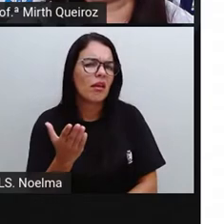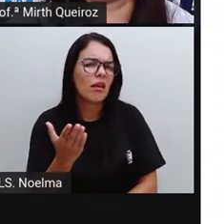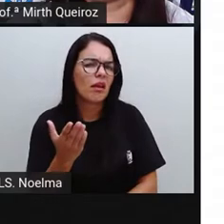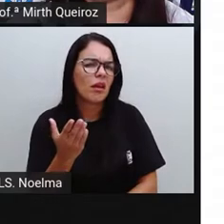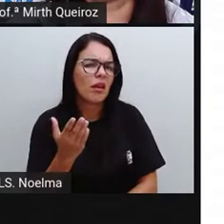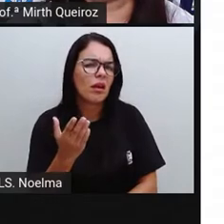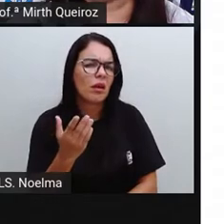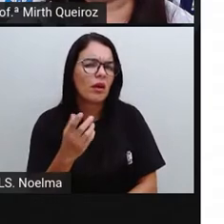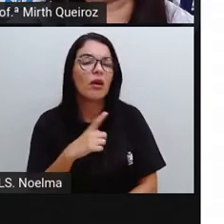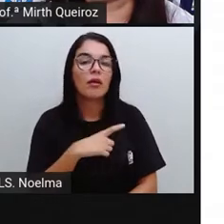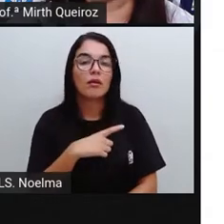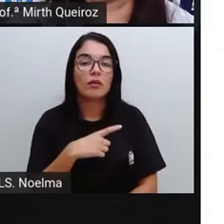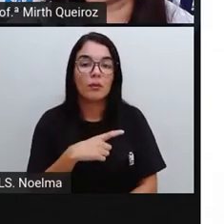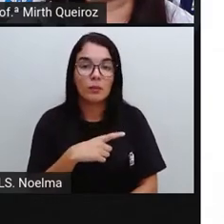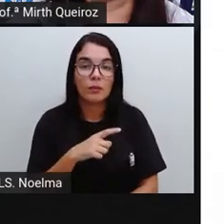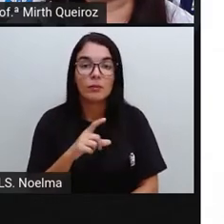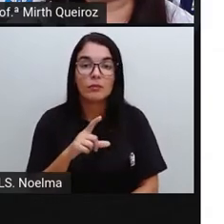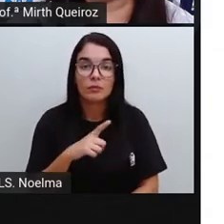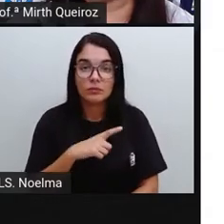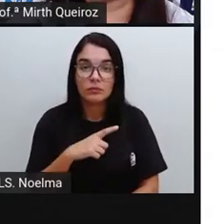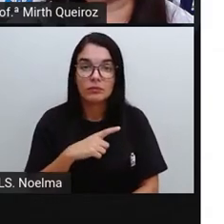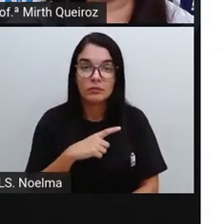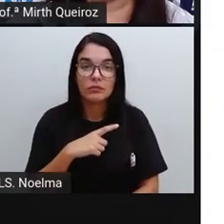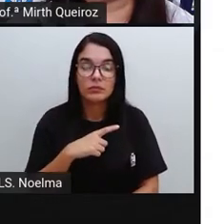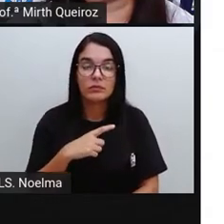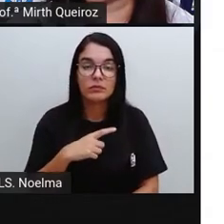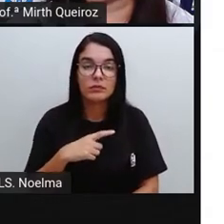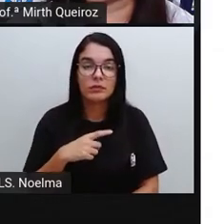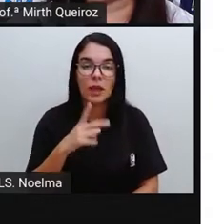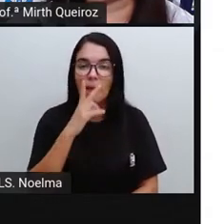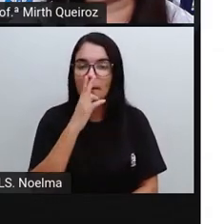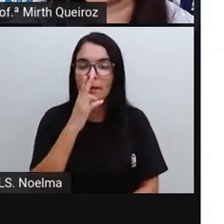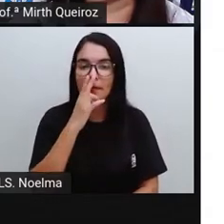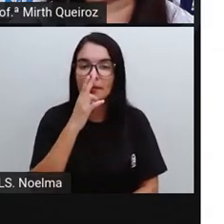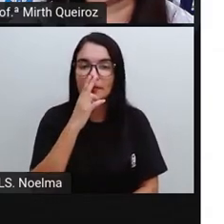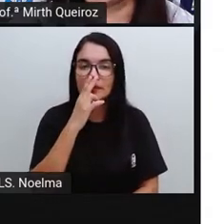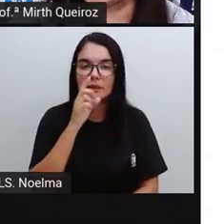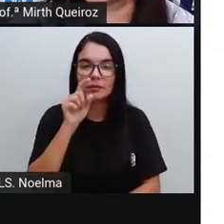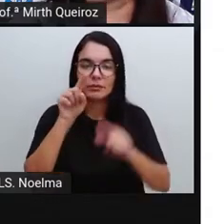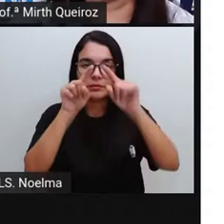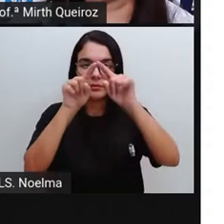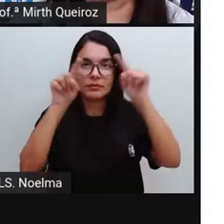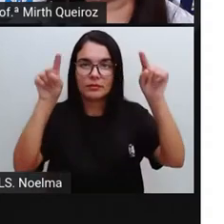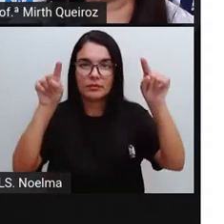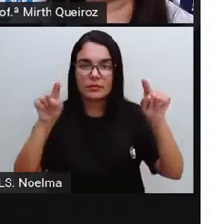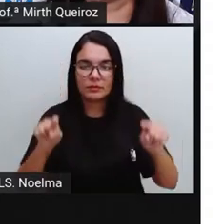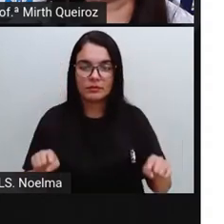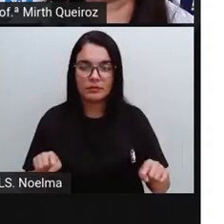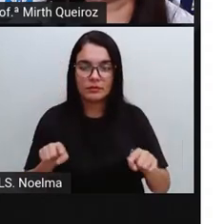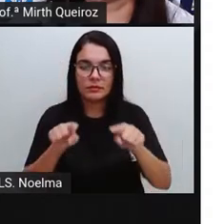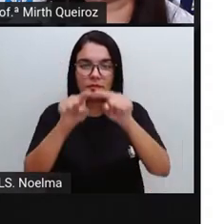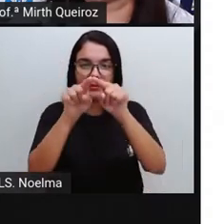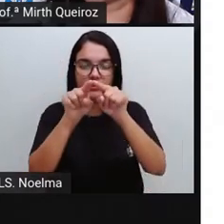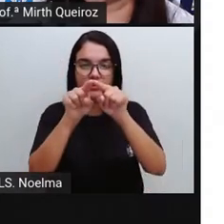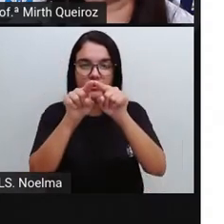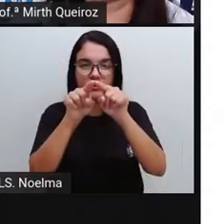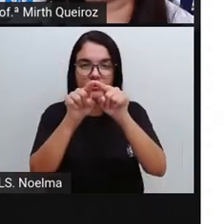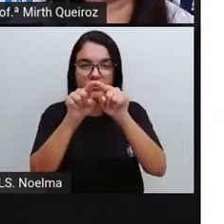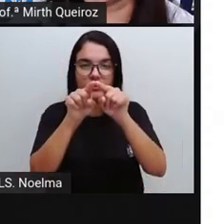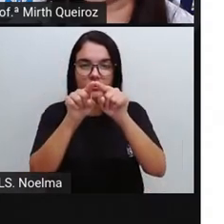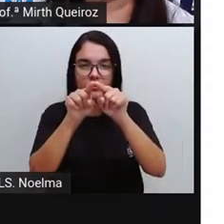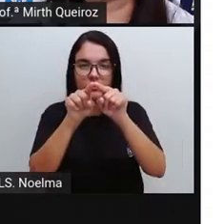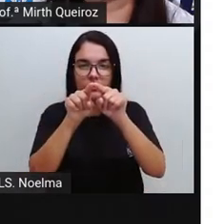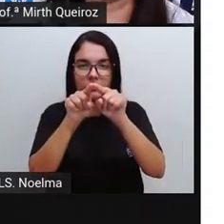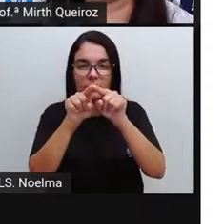Olha só, um, dois, três, quatro, cinco. A gente tem essa figura aqui que tem cinco lados. Aqui nós temos um, dois, três,